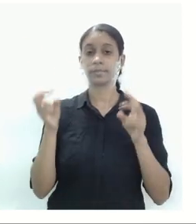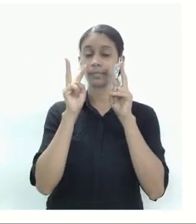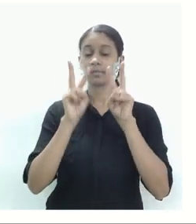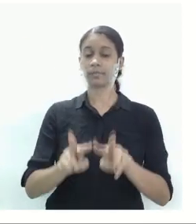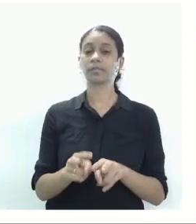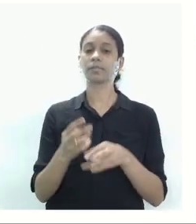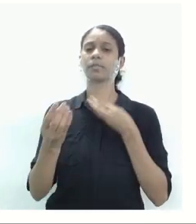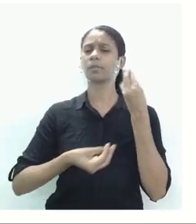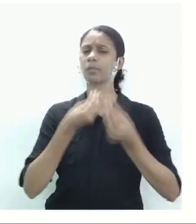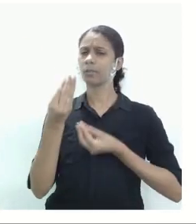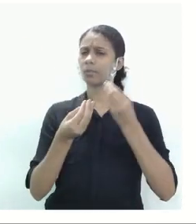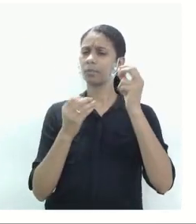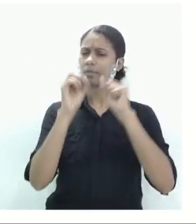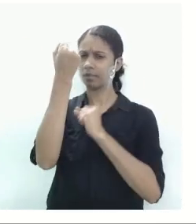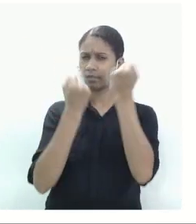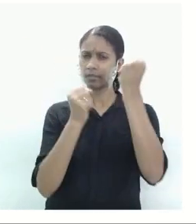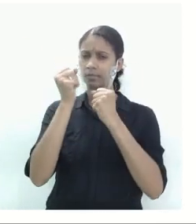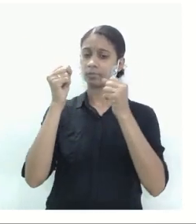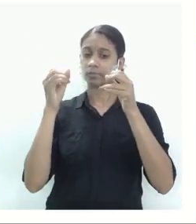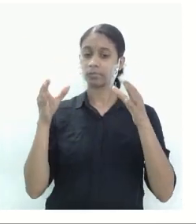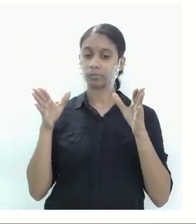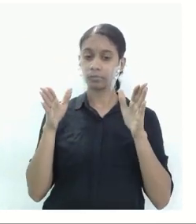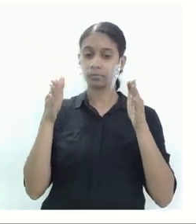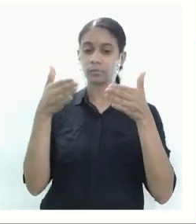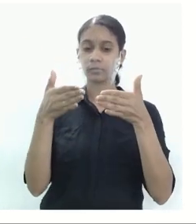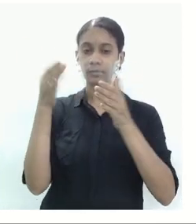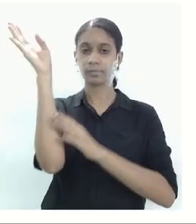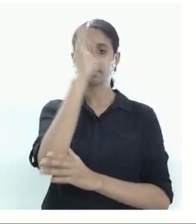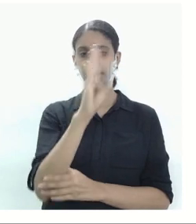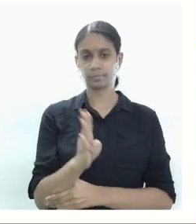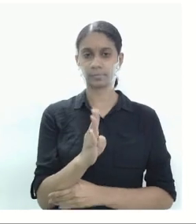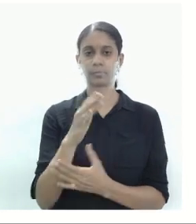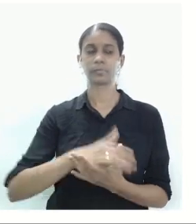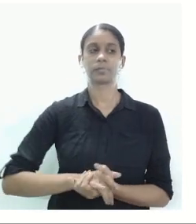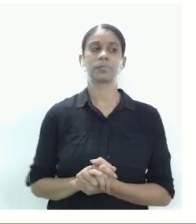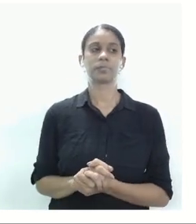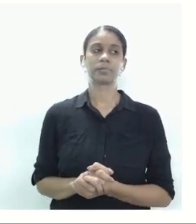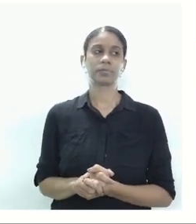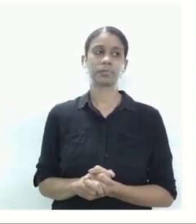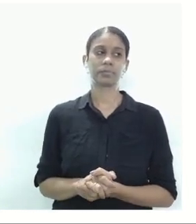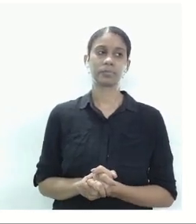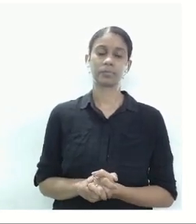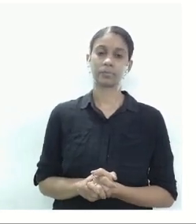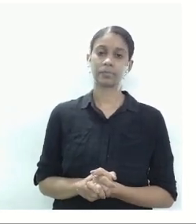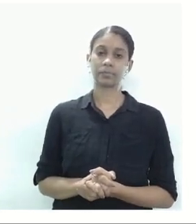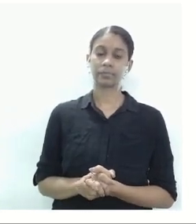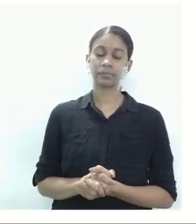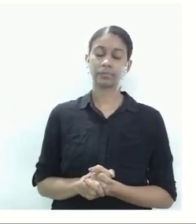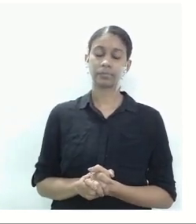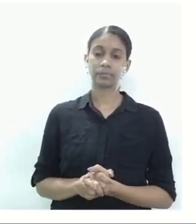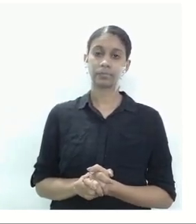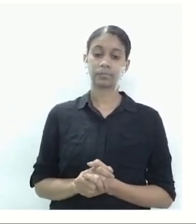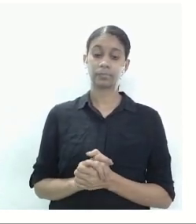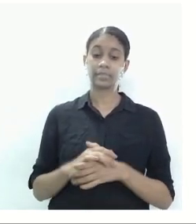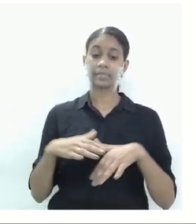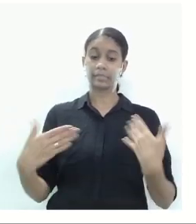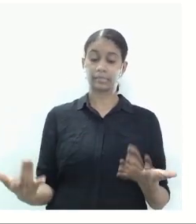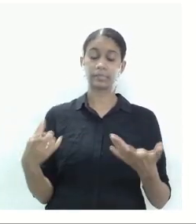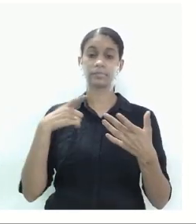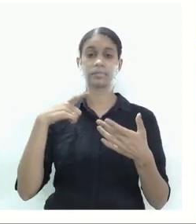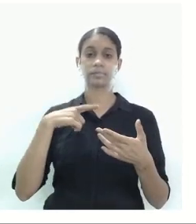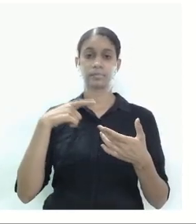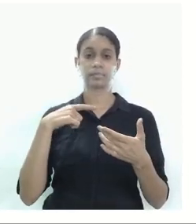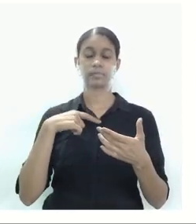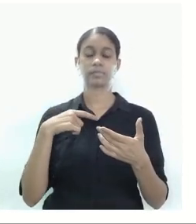como as indústrias são concentradas no Brasil. Então você vê que a grande concentração industrial ela está no